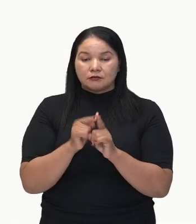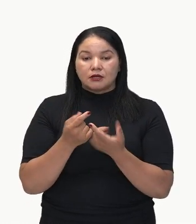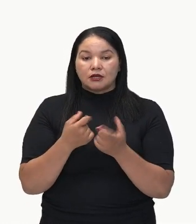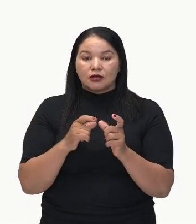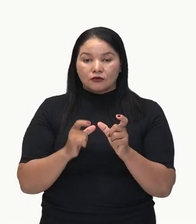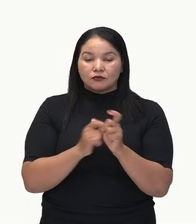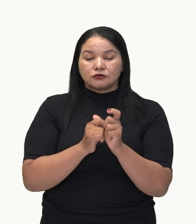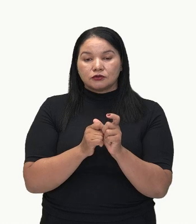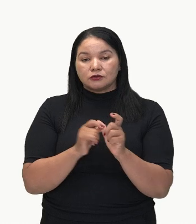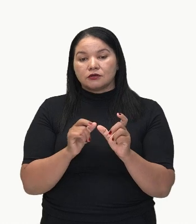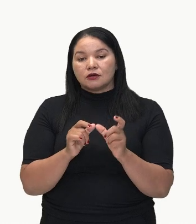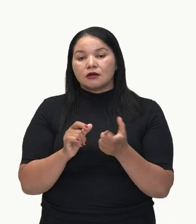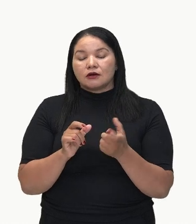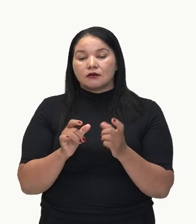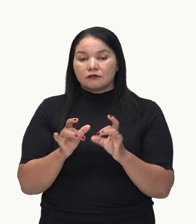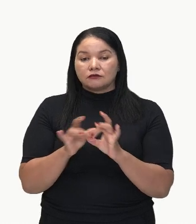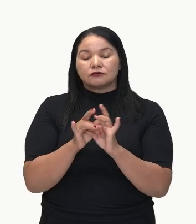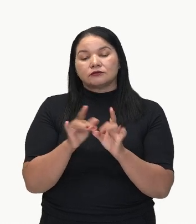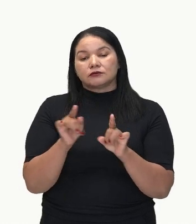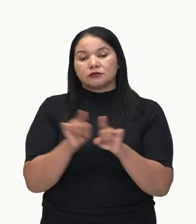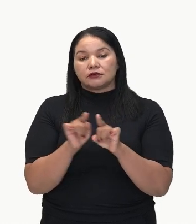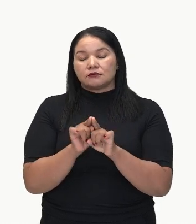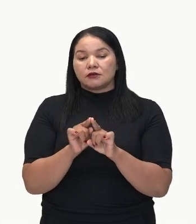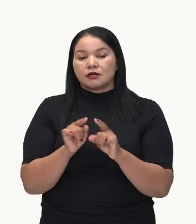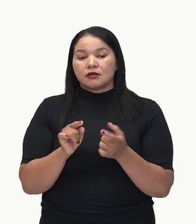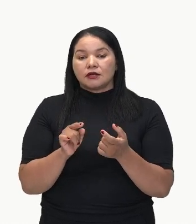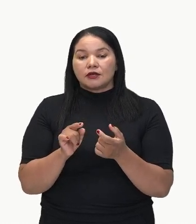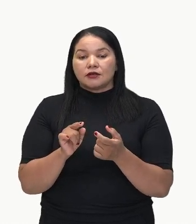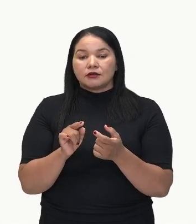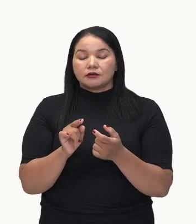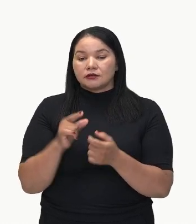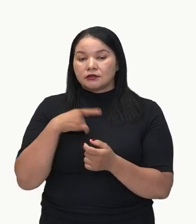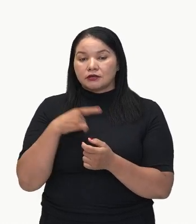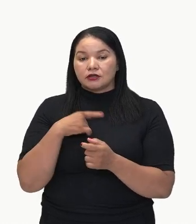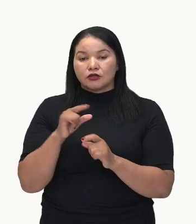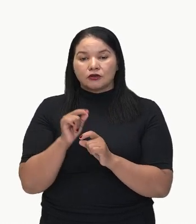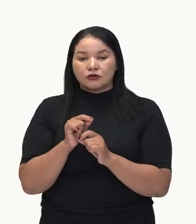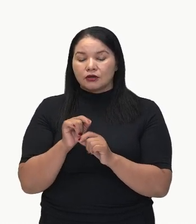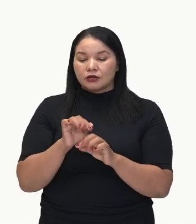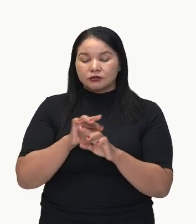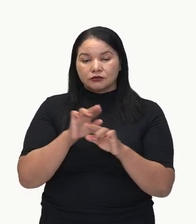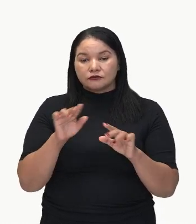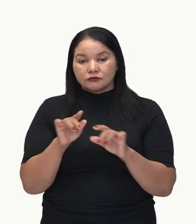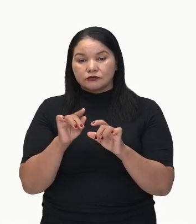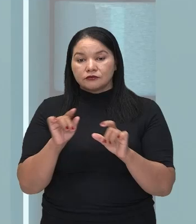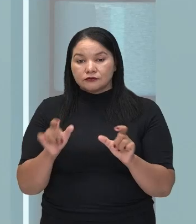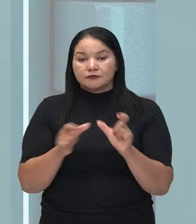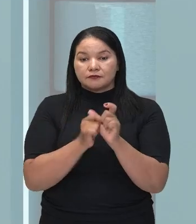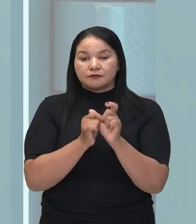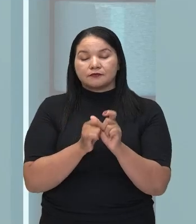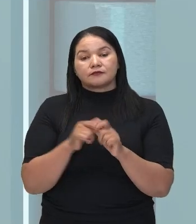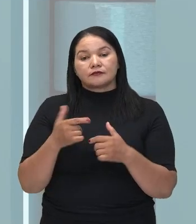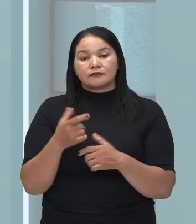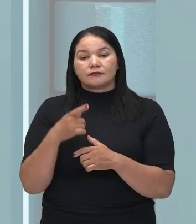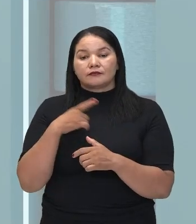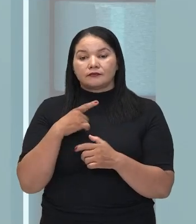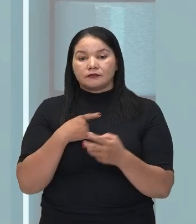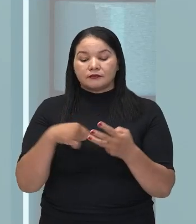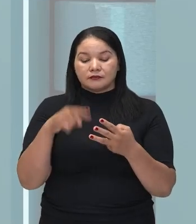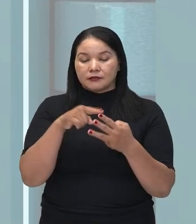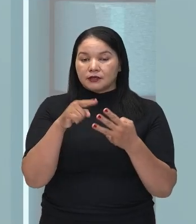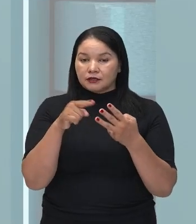os conectivos, conjunções conectivos e síndetos. Esses três nomes. Primeira aula que nós falamos aí sobre